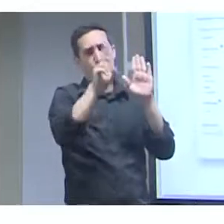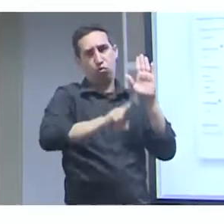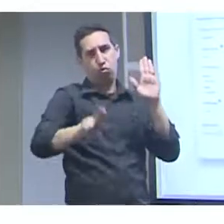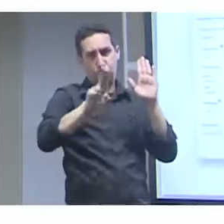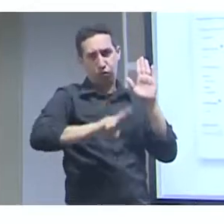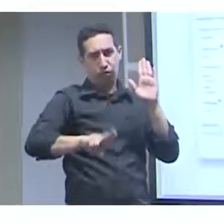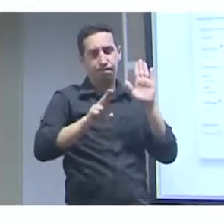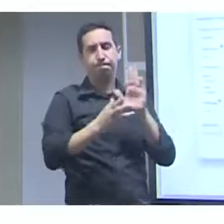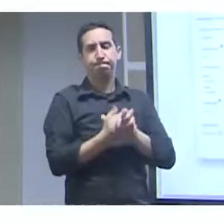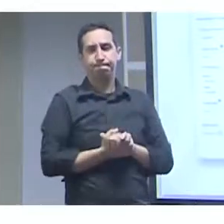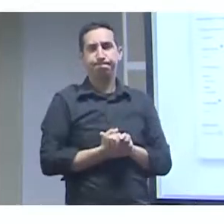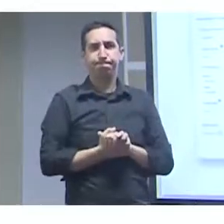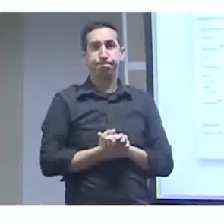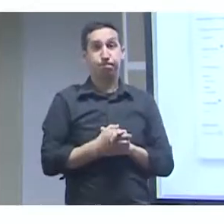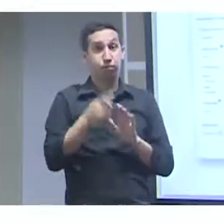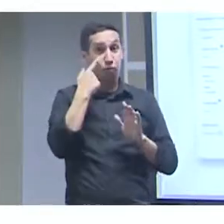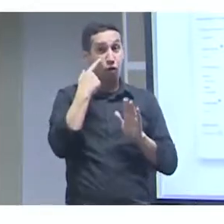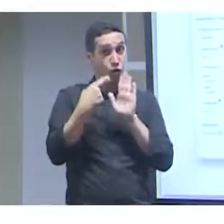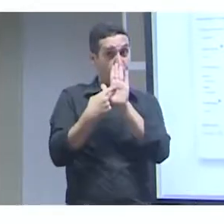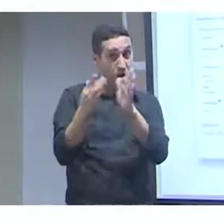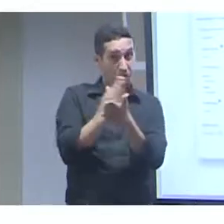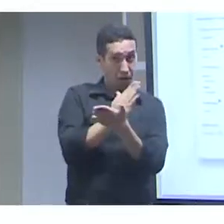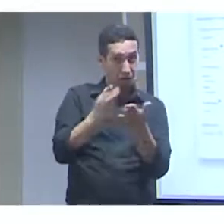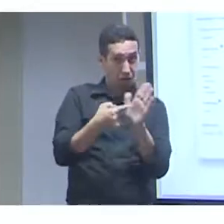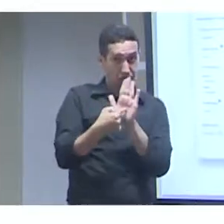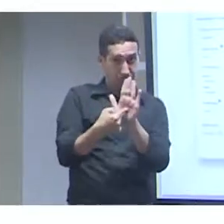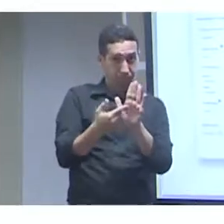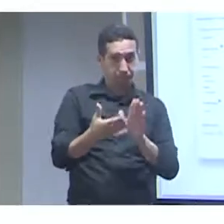esses dados ficam expostos para os repositórios